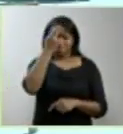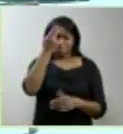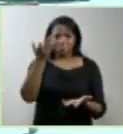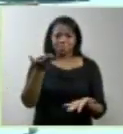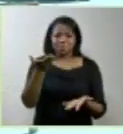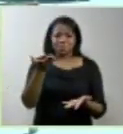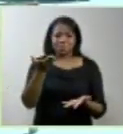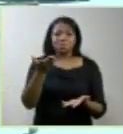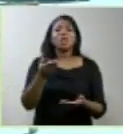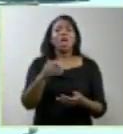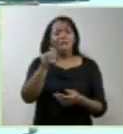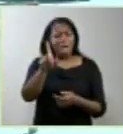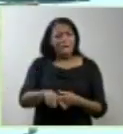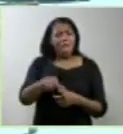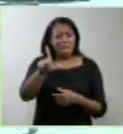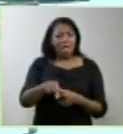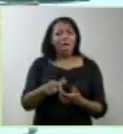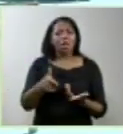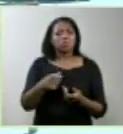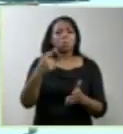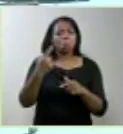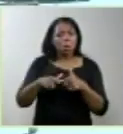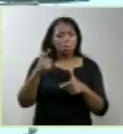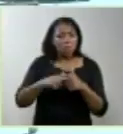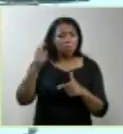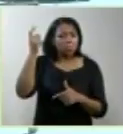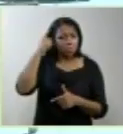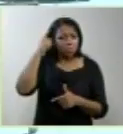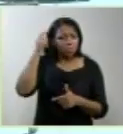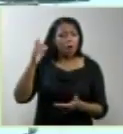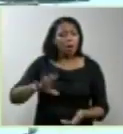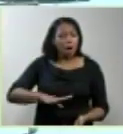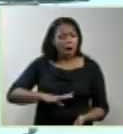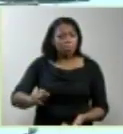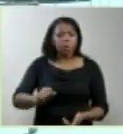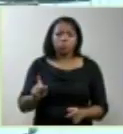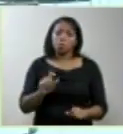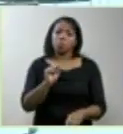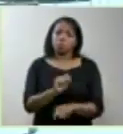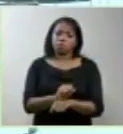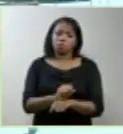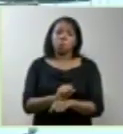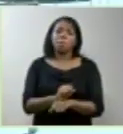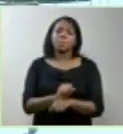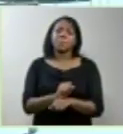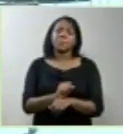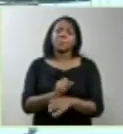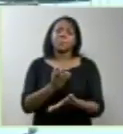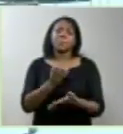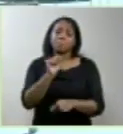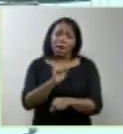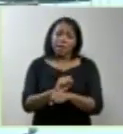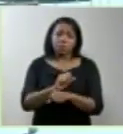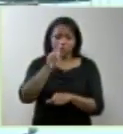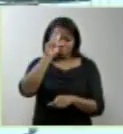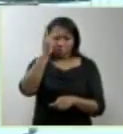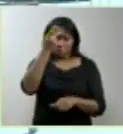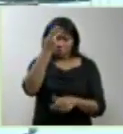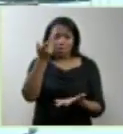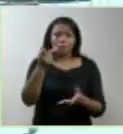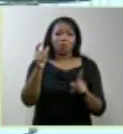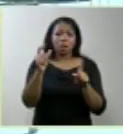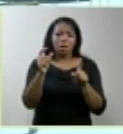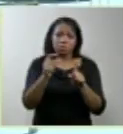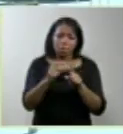anencefalia mesmo, vamos parar, é aborto mesmo, vamos parar de usar eufemismos. E o deputado